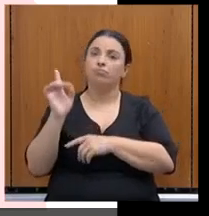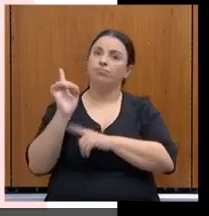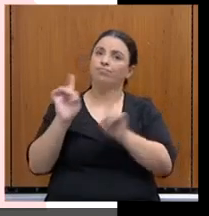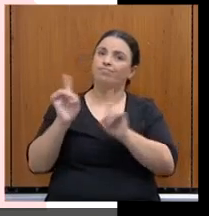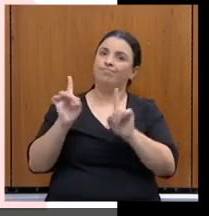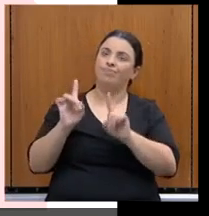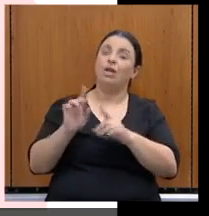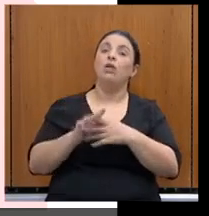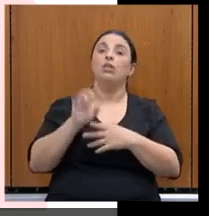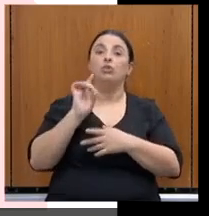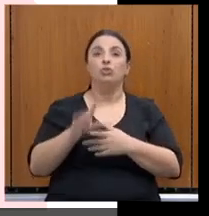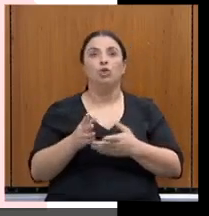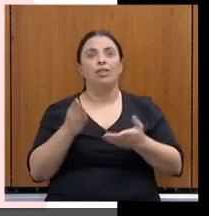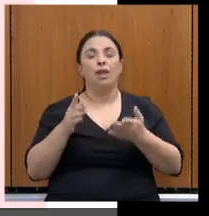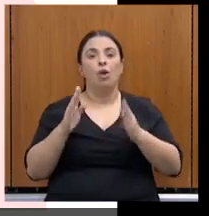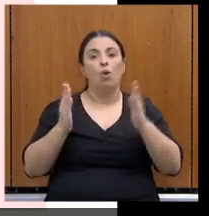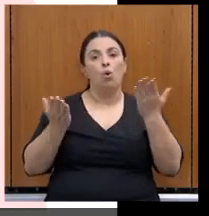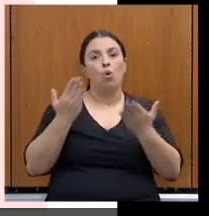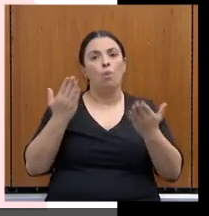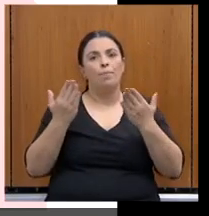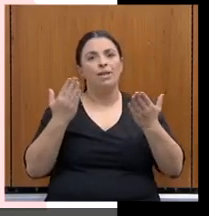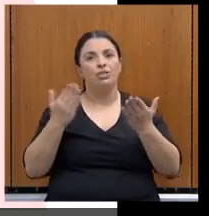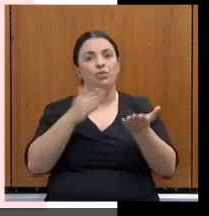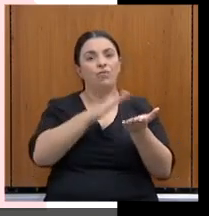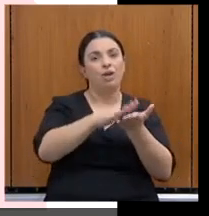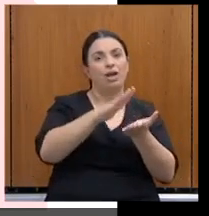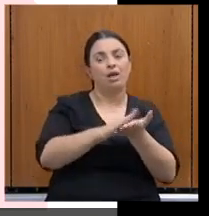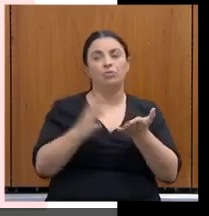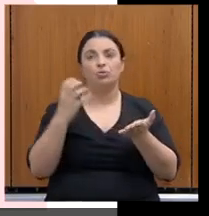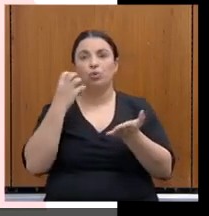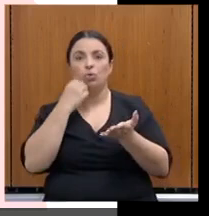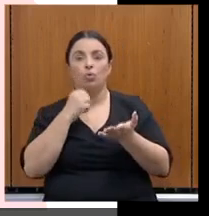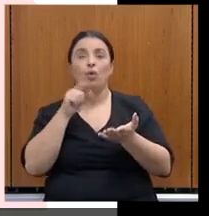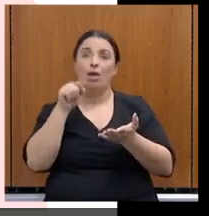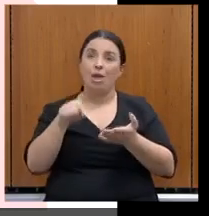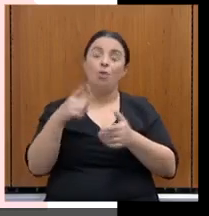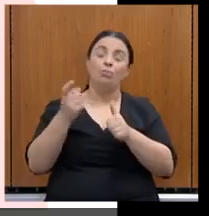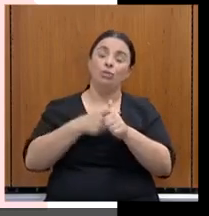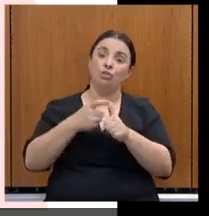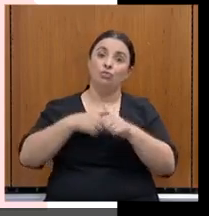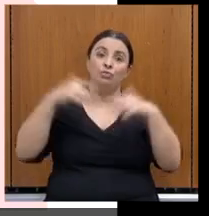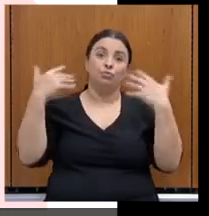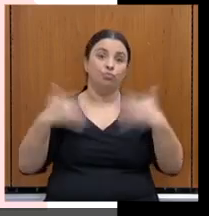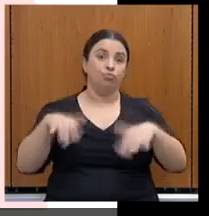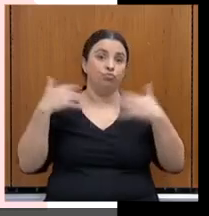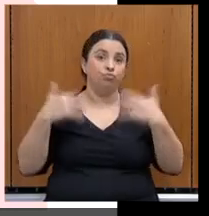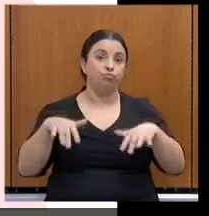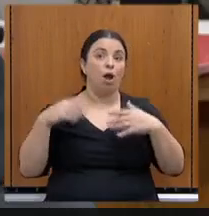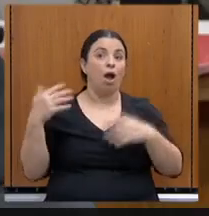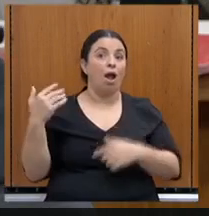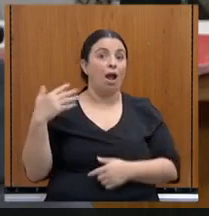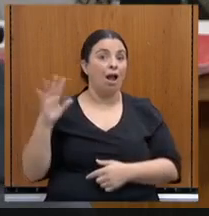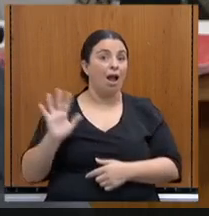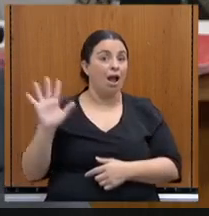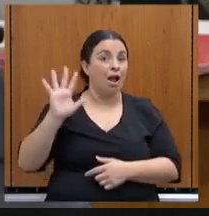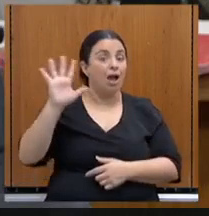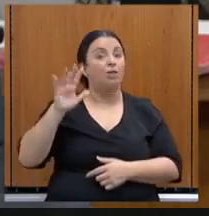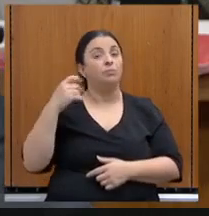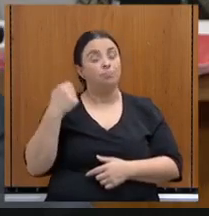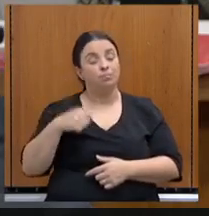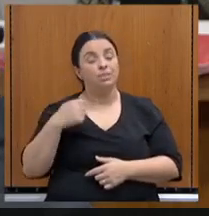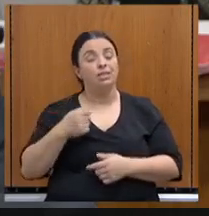e o pagamento da despesa. Então, essa é uma dívida cara e imprevisível, o importante seria buscar renegociá-la.